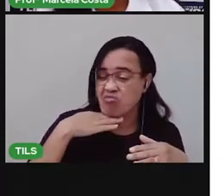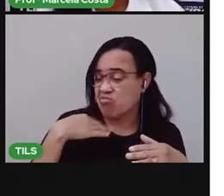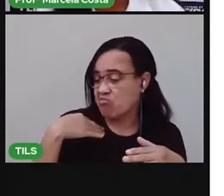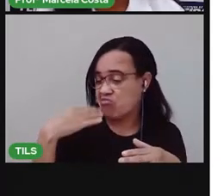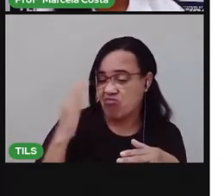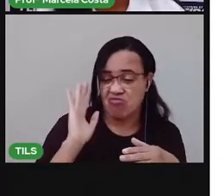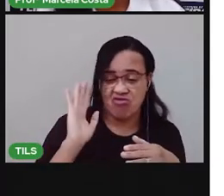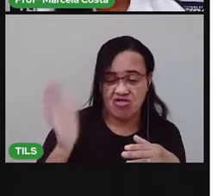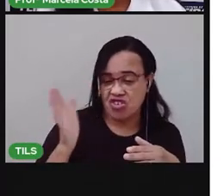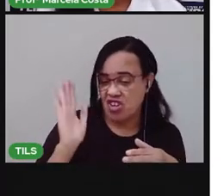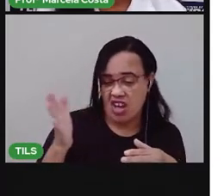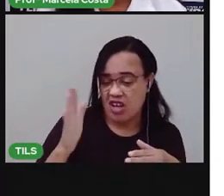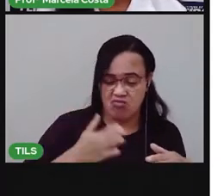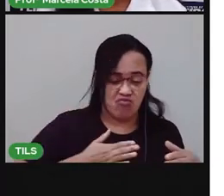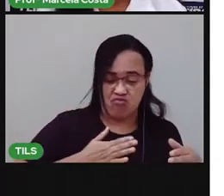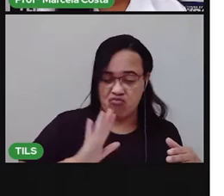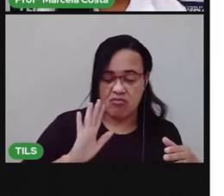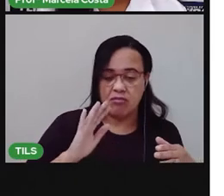não tem nenhum?